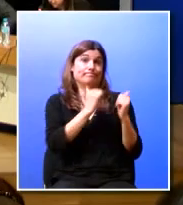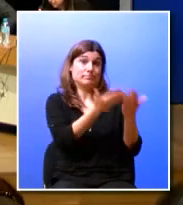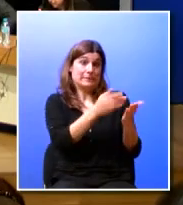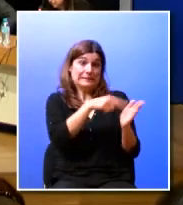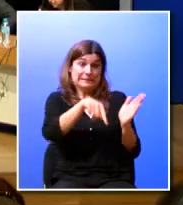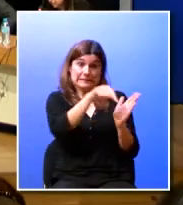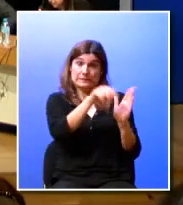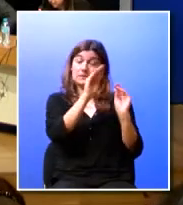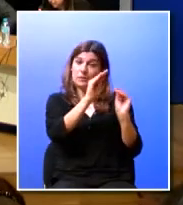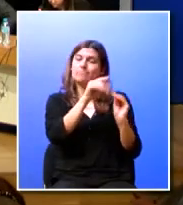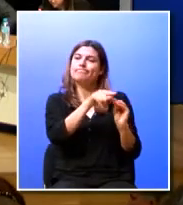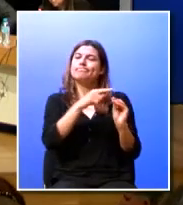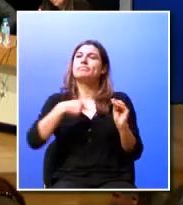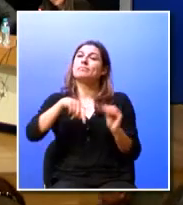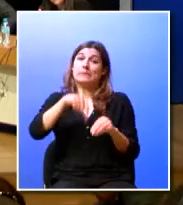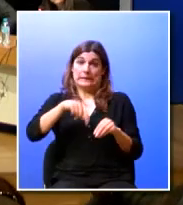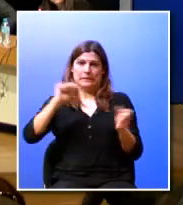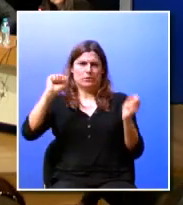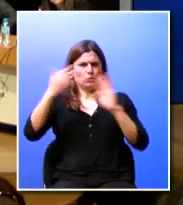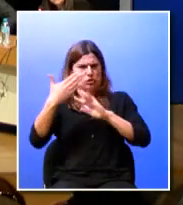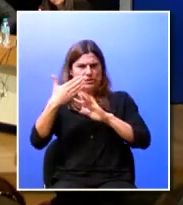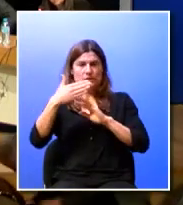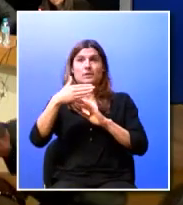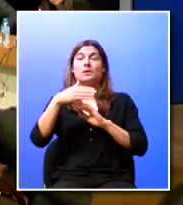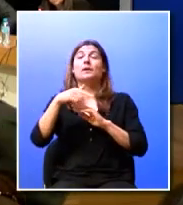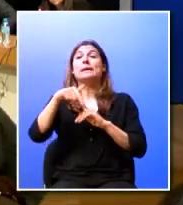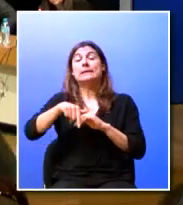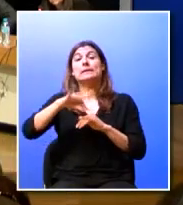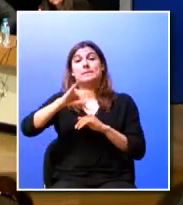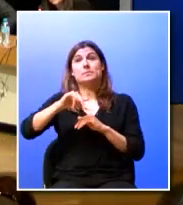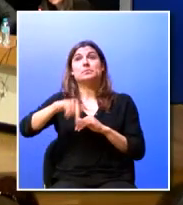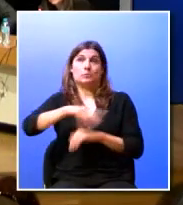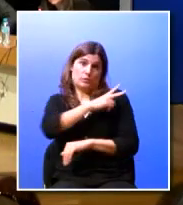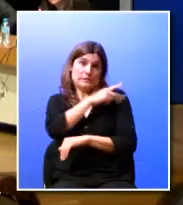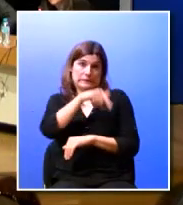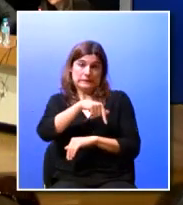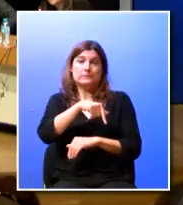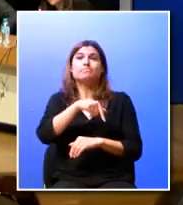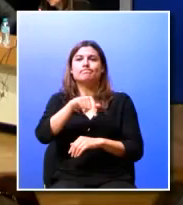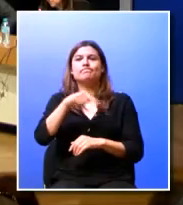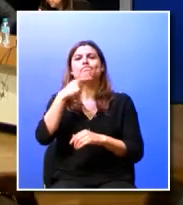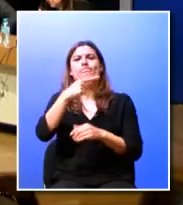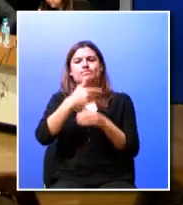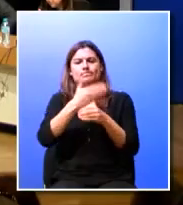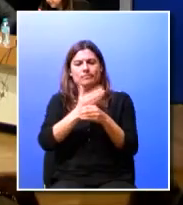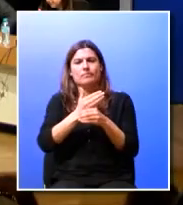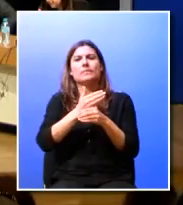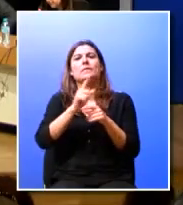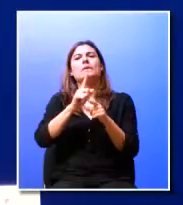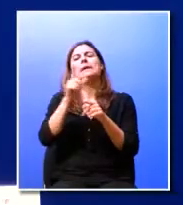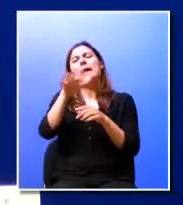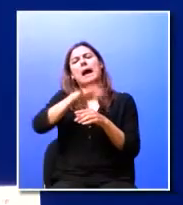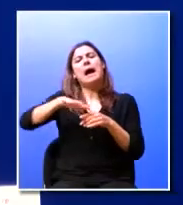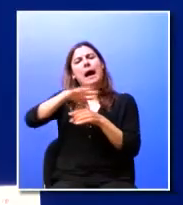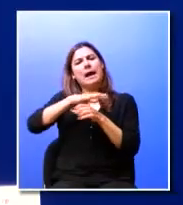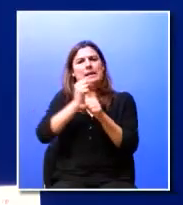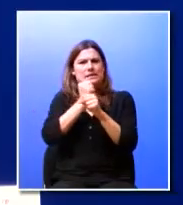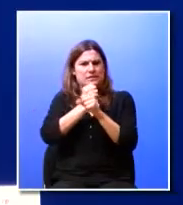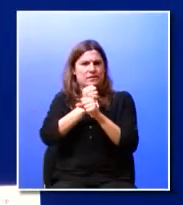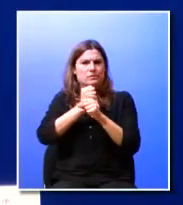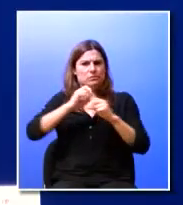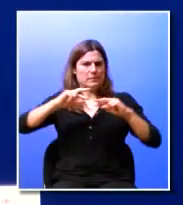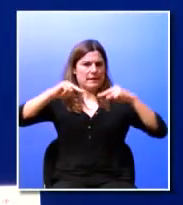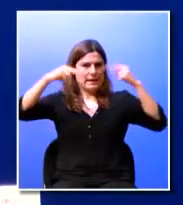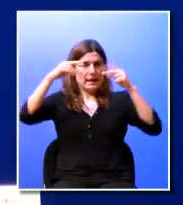aqui também no ISCTE-UL um dos nossos gabinetes a que chamamos Career Service e proporcionamos